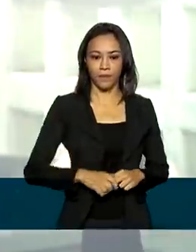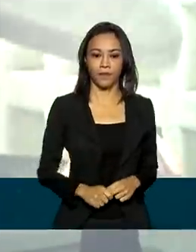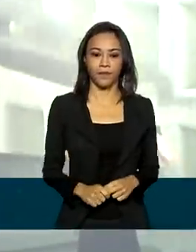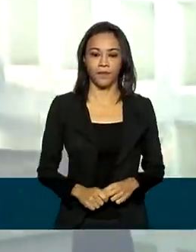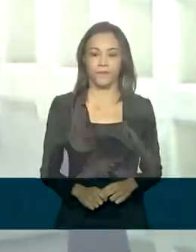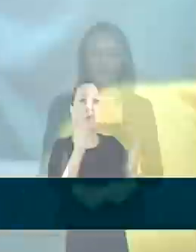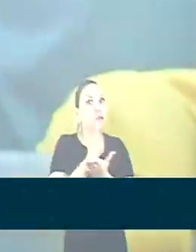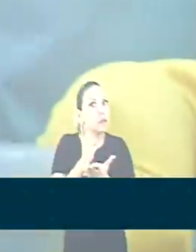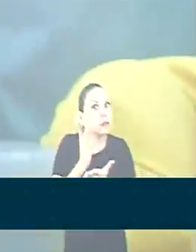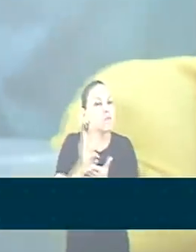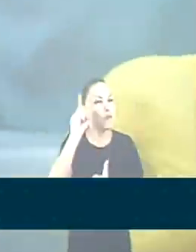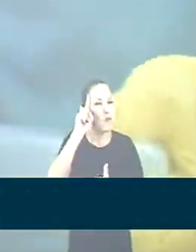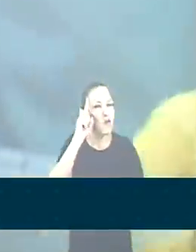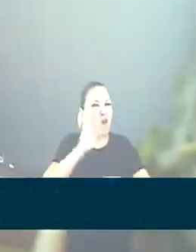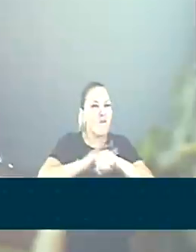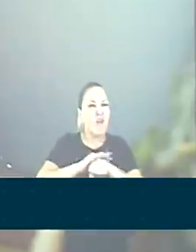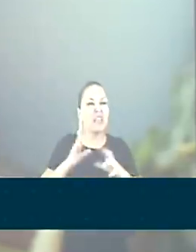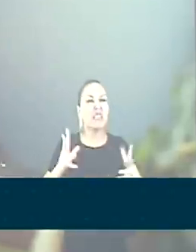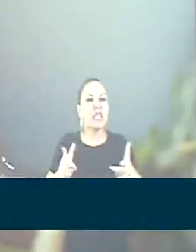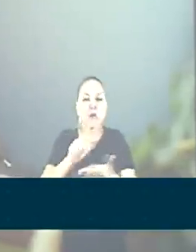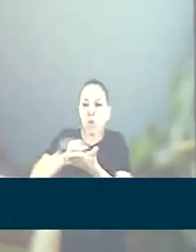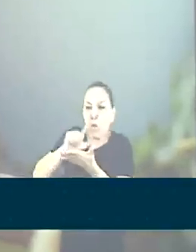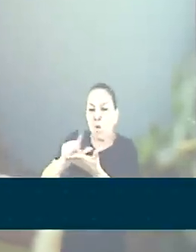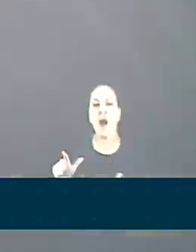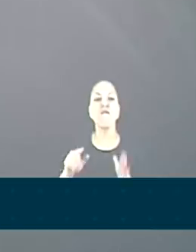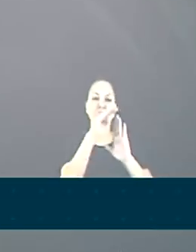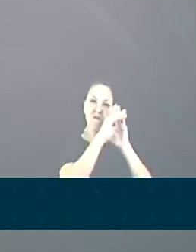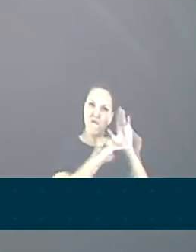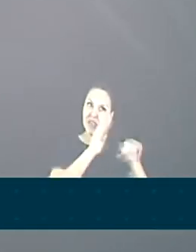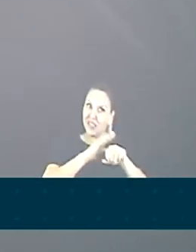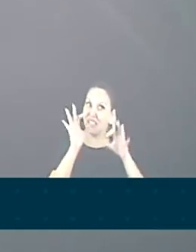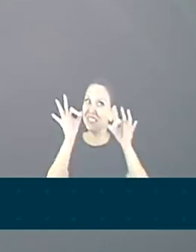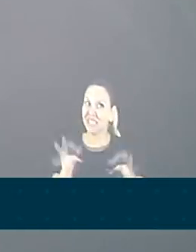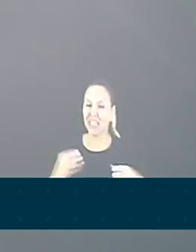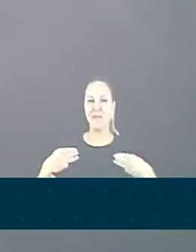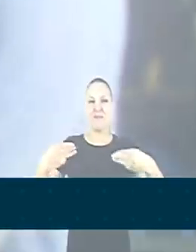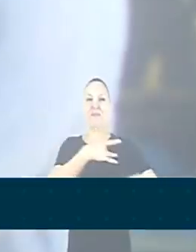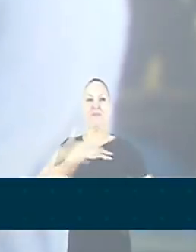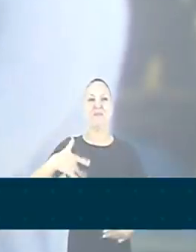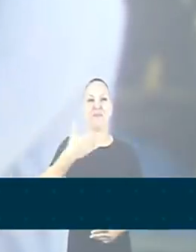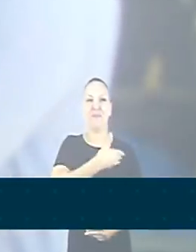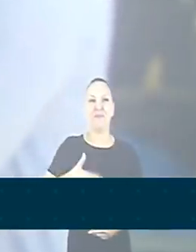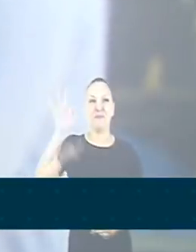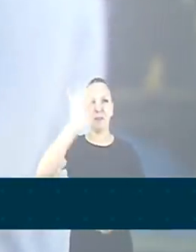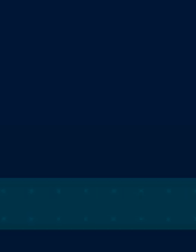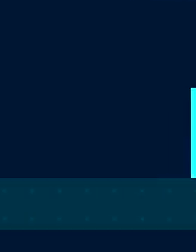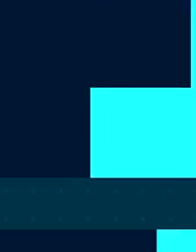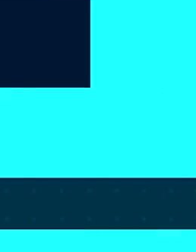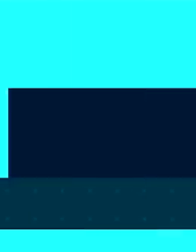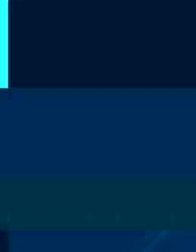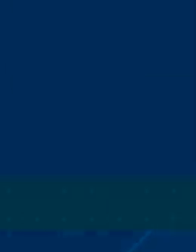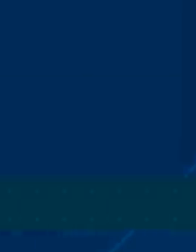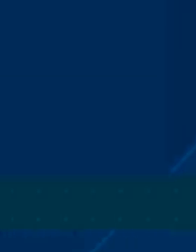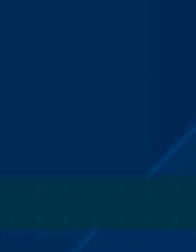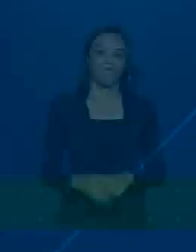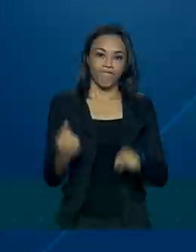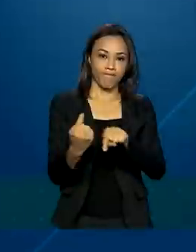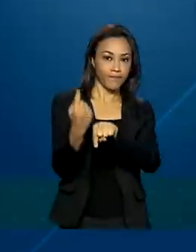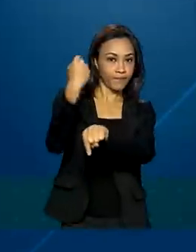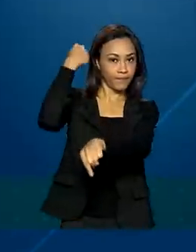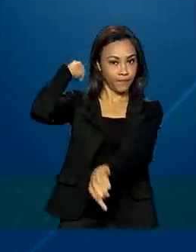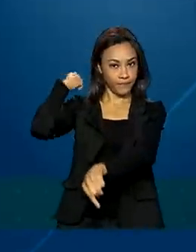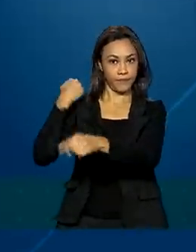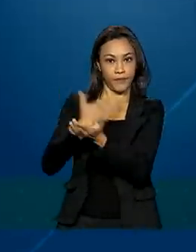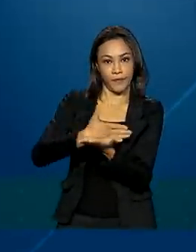Combate o mosquito todo dia. Coloque na sua rotina. Ministério da Saúde. Governo Federal. Do início do ano